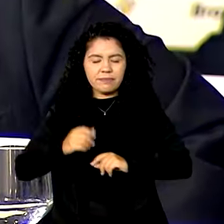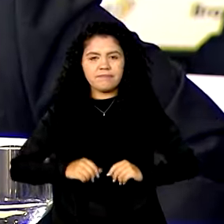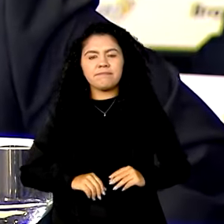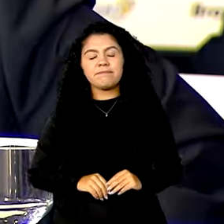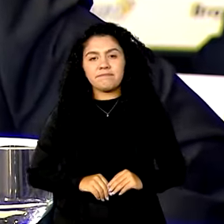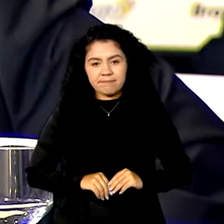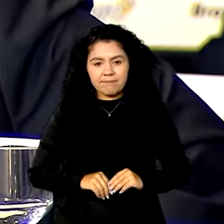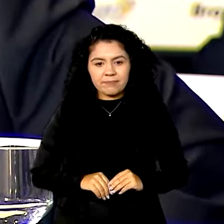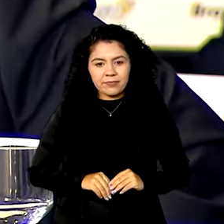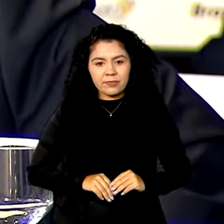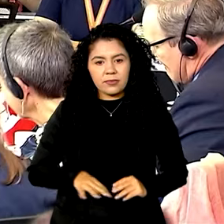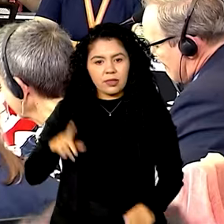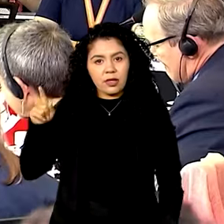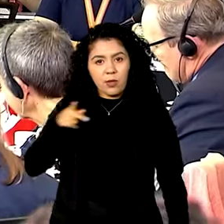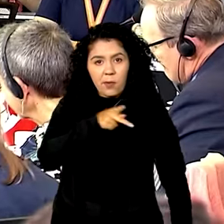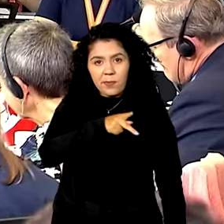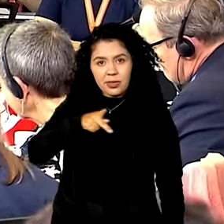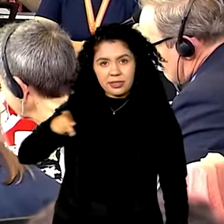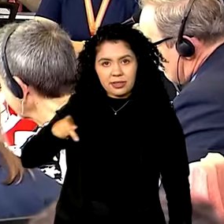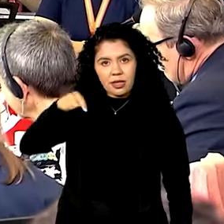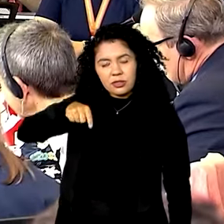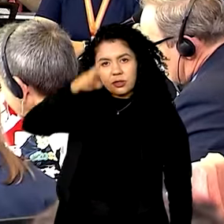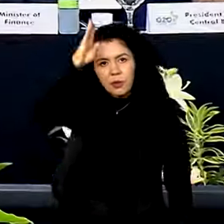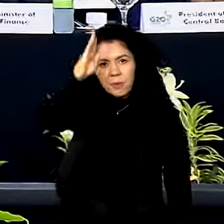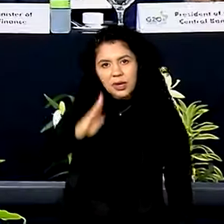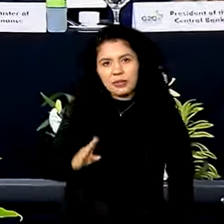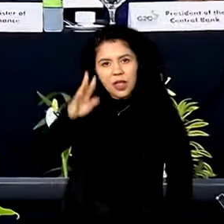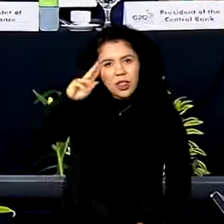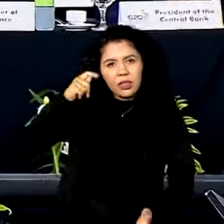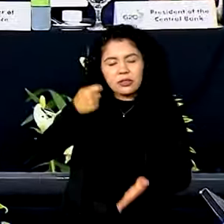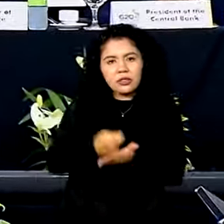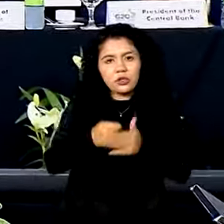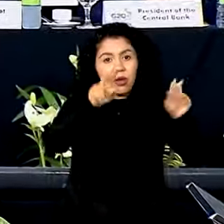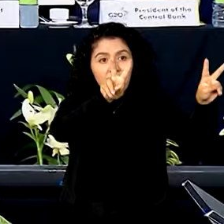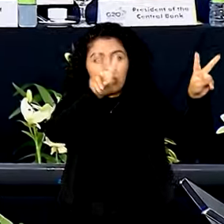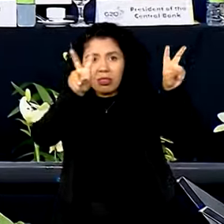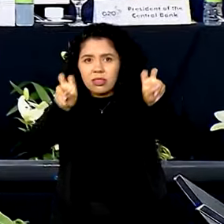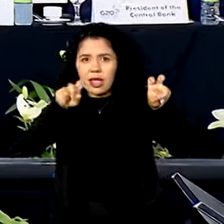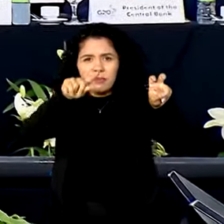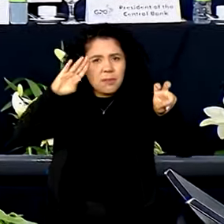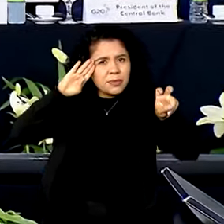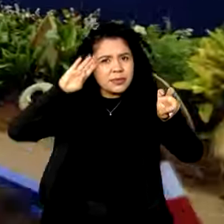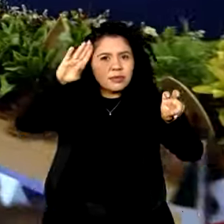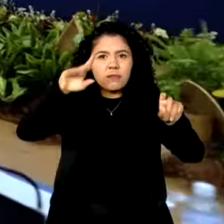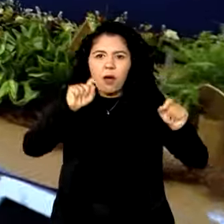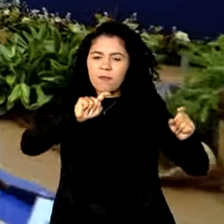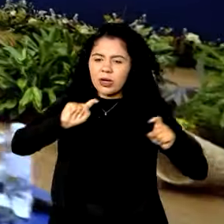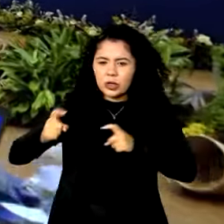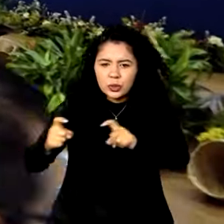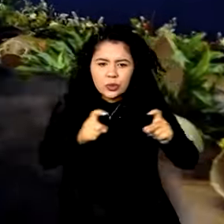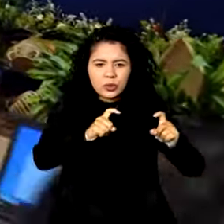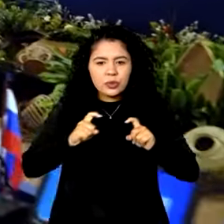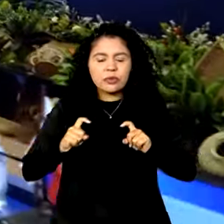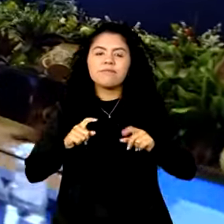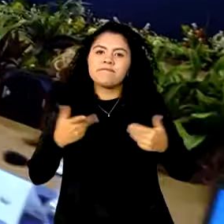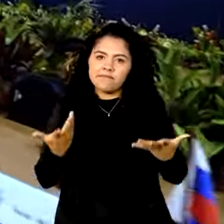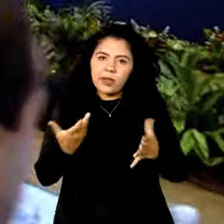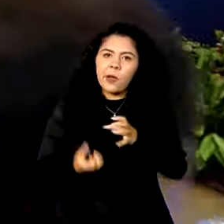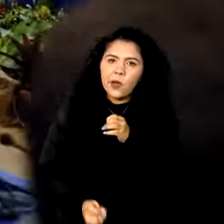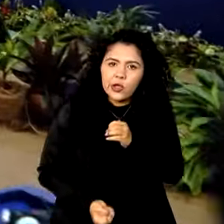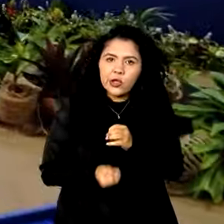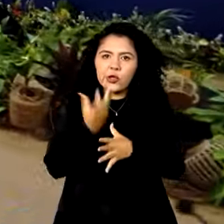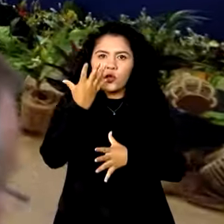Na presidência do grupo, o Brasil definiu o tema como prioritário nas discussões, tanto que criou uma força